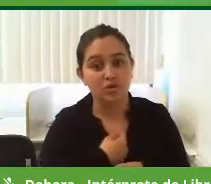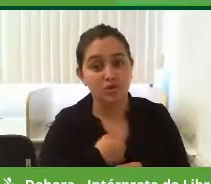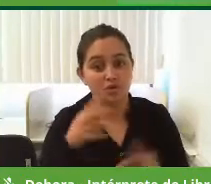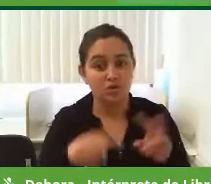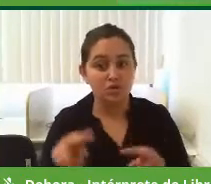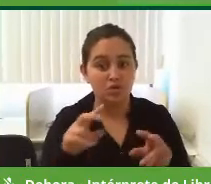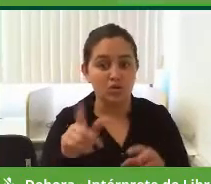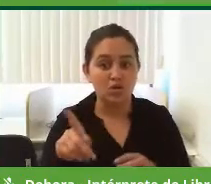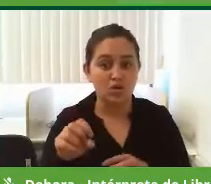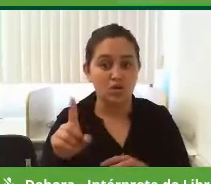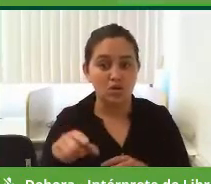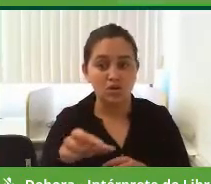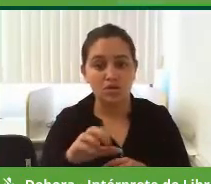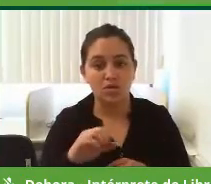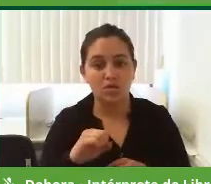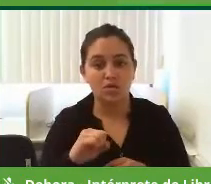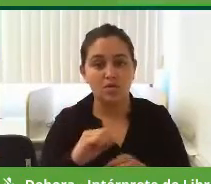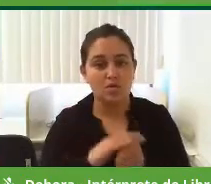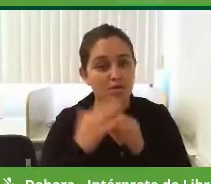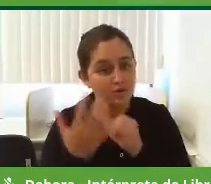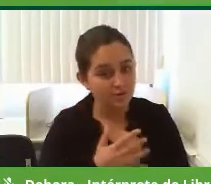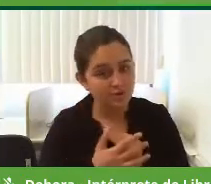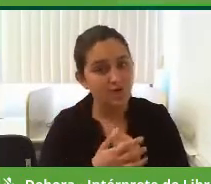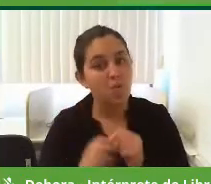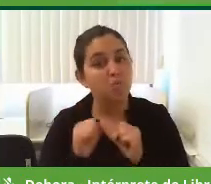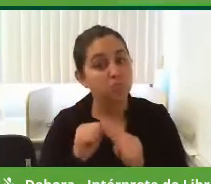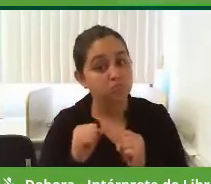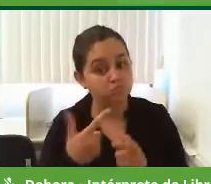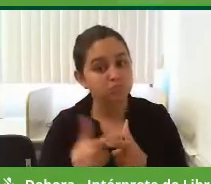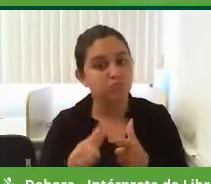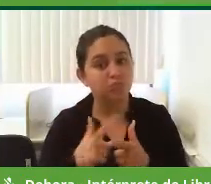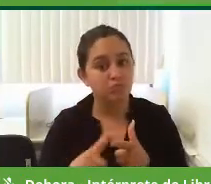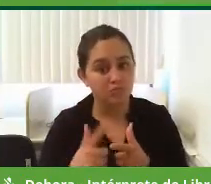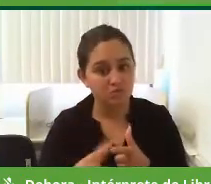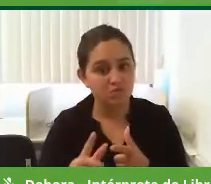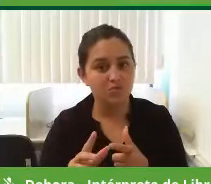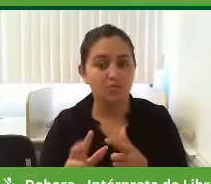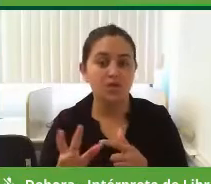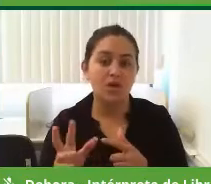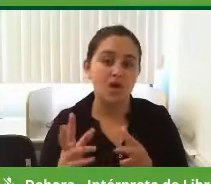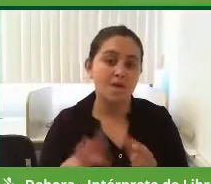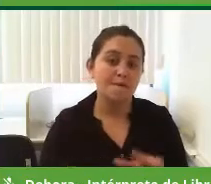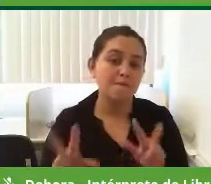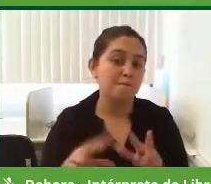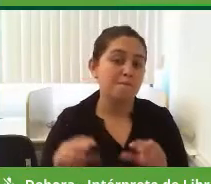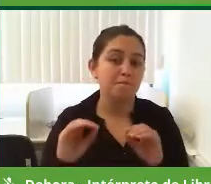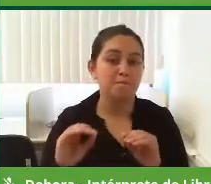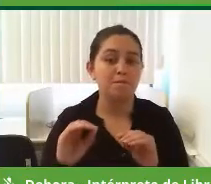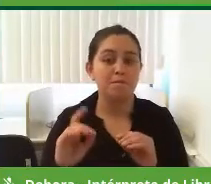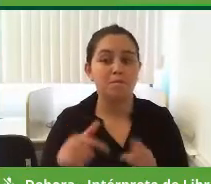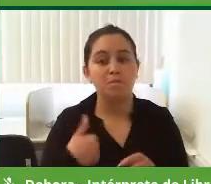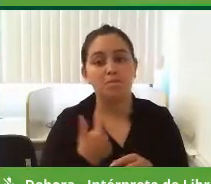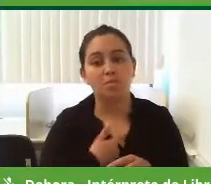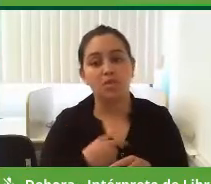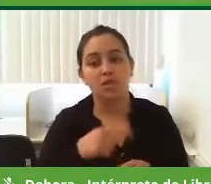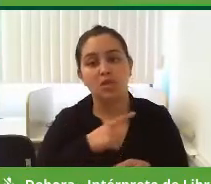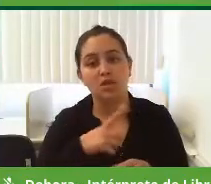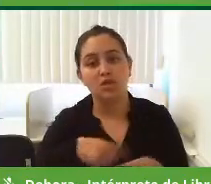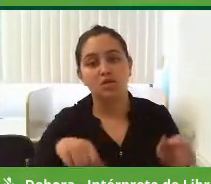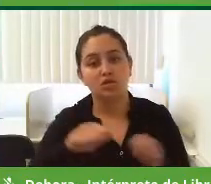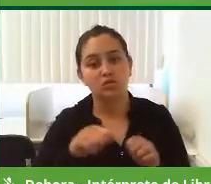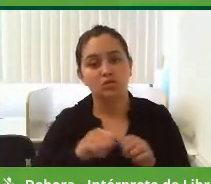após pandemia, a coisa deve ficar pior. Nós avaliamos que nós temos que fazer alguns